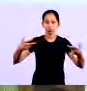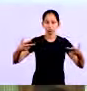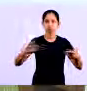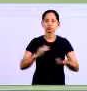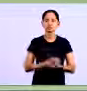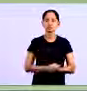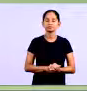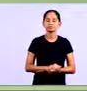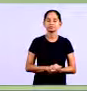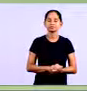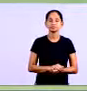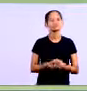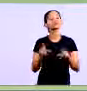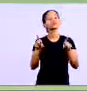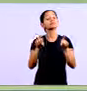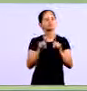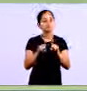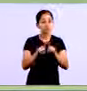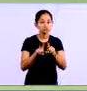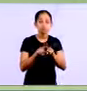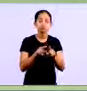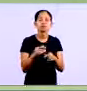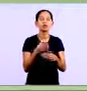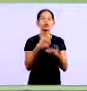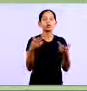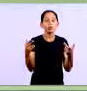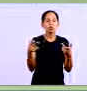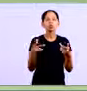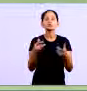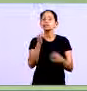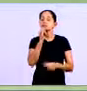e servir como segurança contra contingências